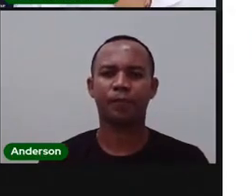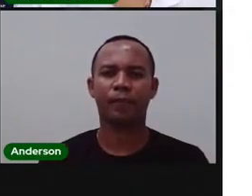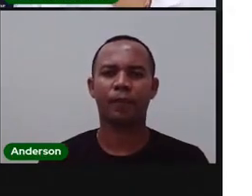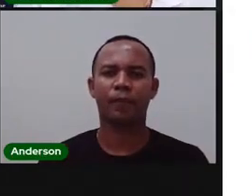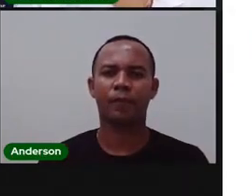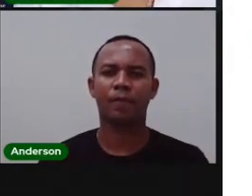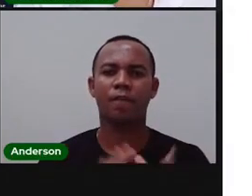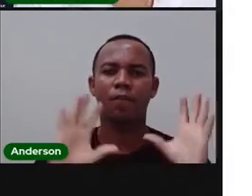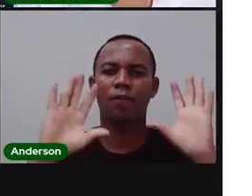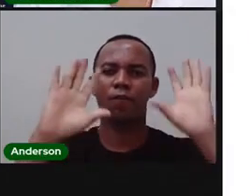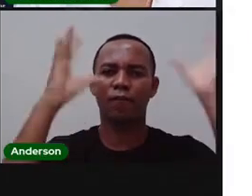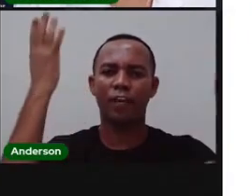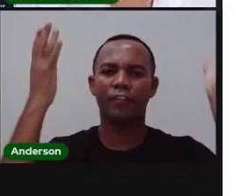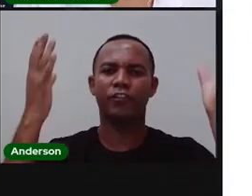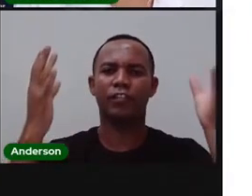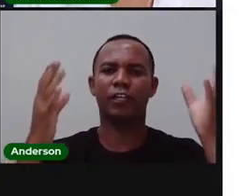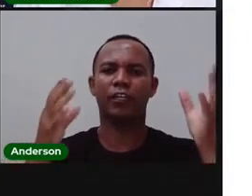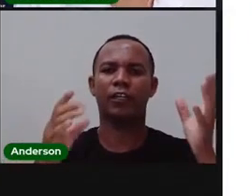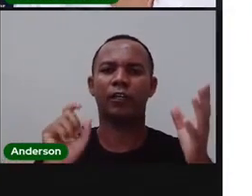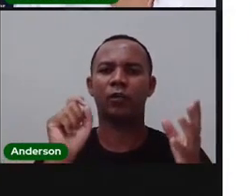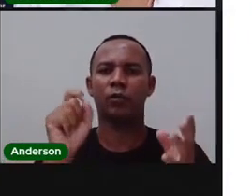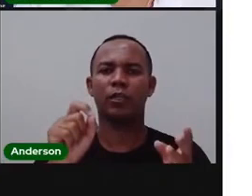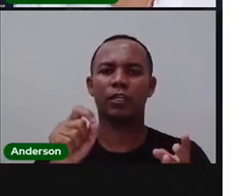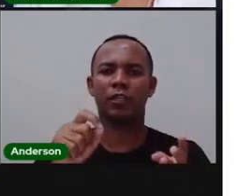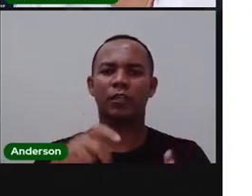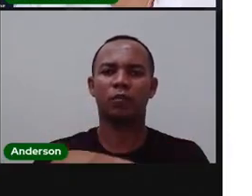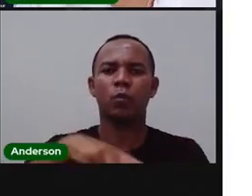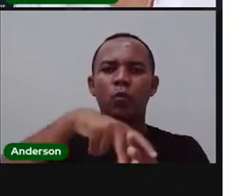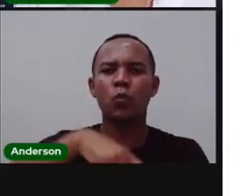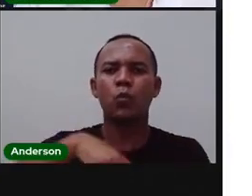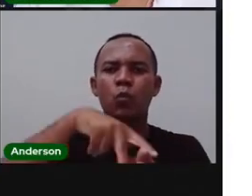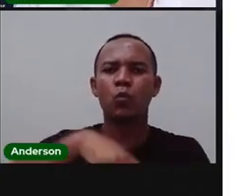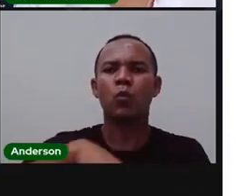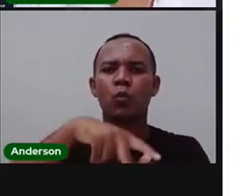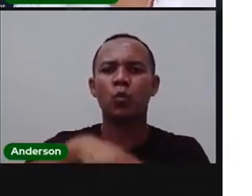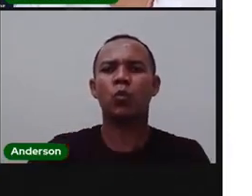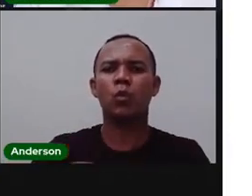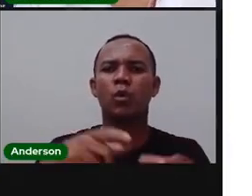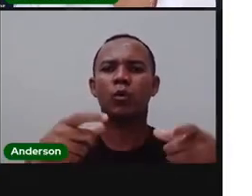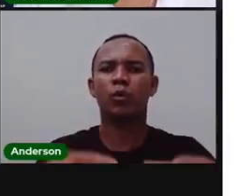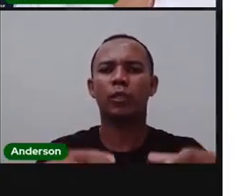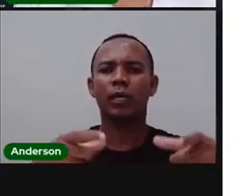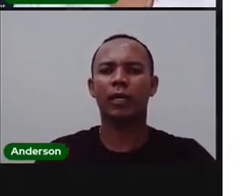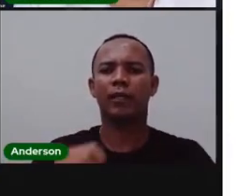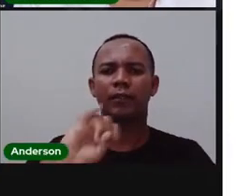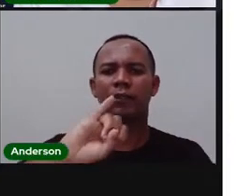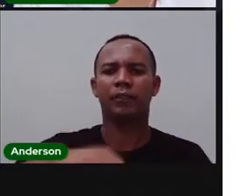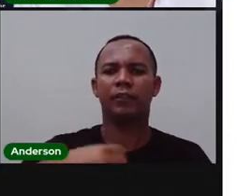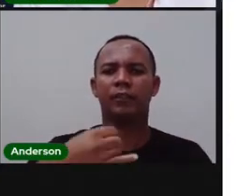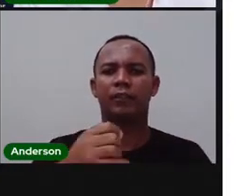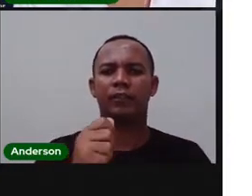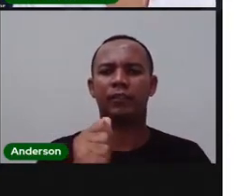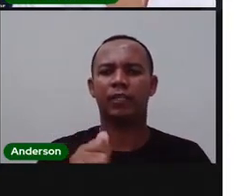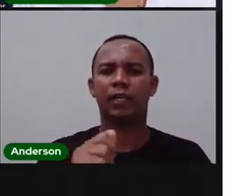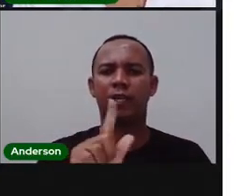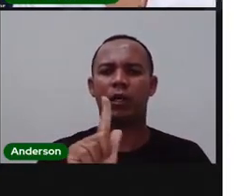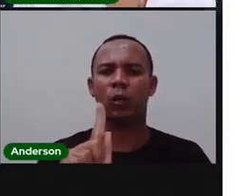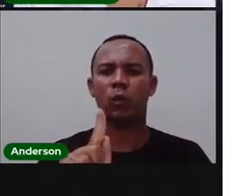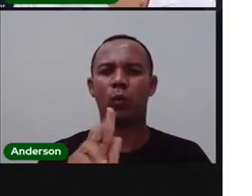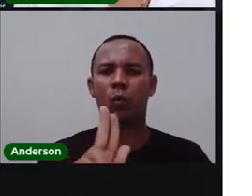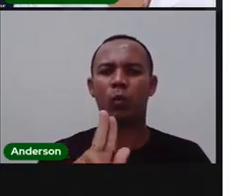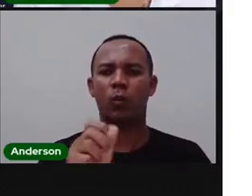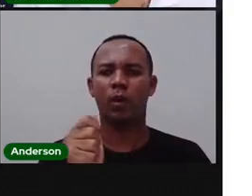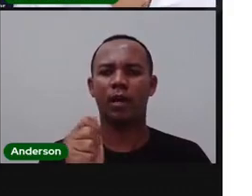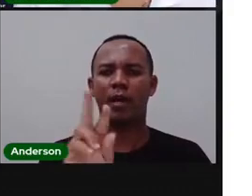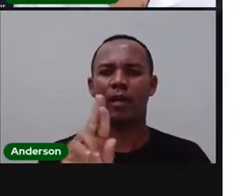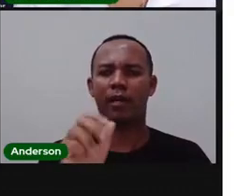festa do vaqueiro em Jaguara, que acontece, obviamente em Jaguara, mas essa festa do vaqueiro inclusive acontece em